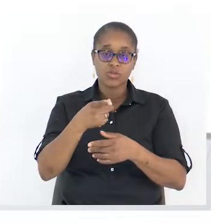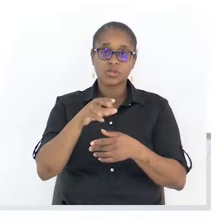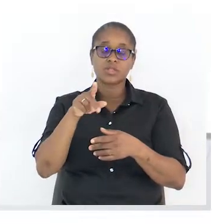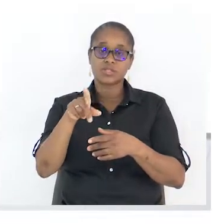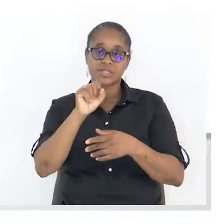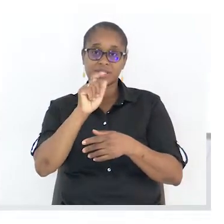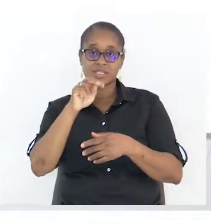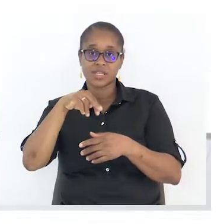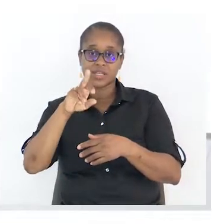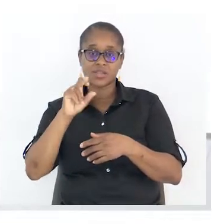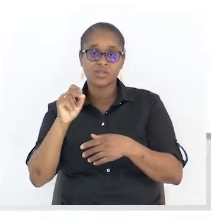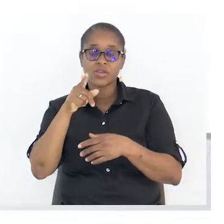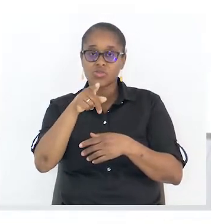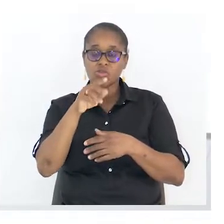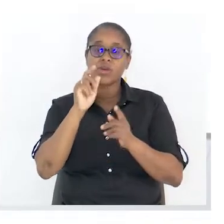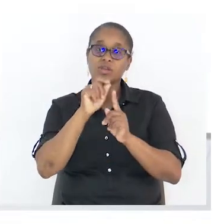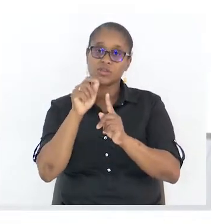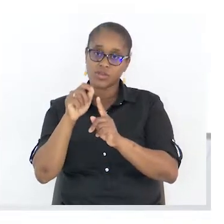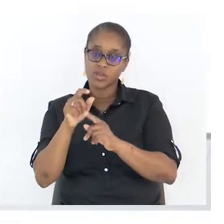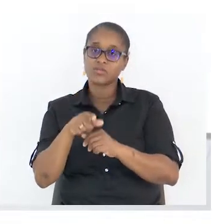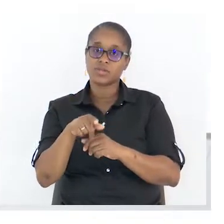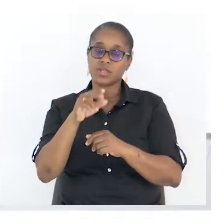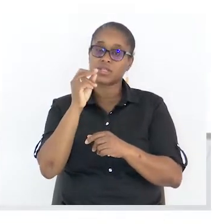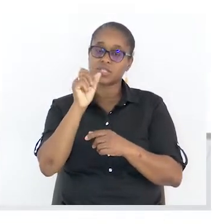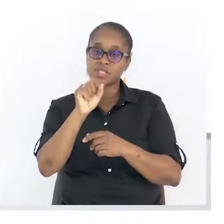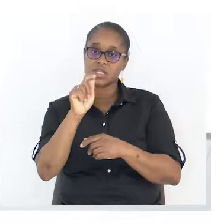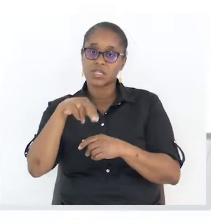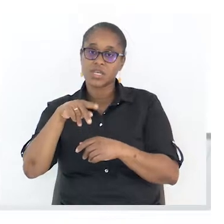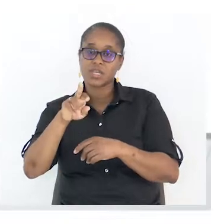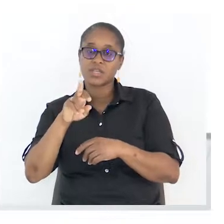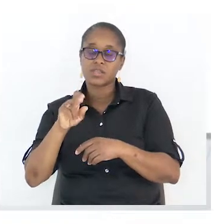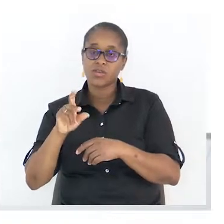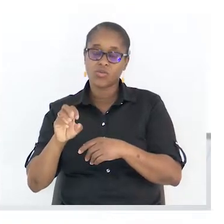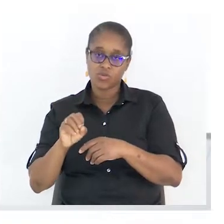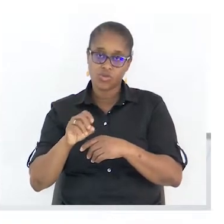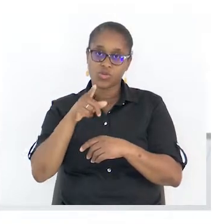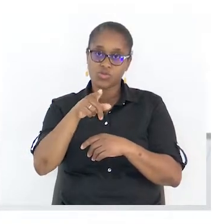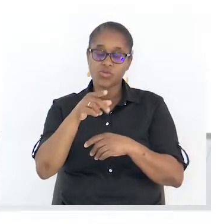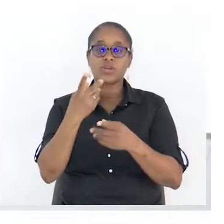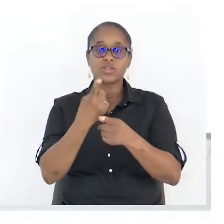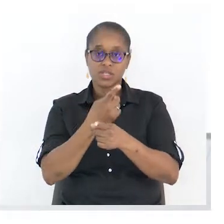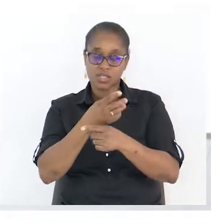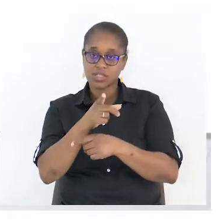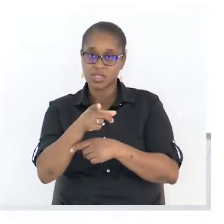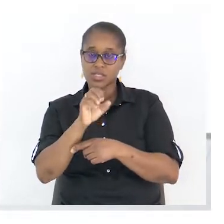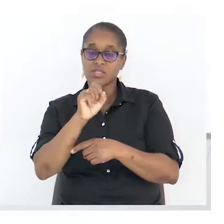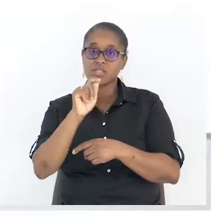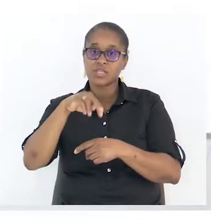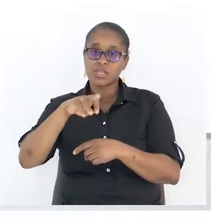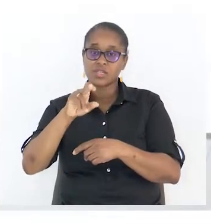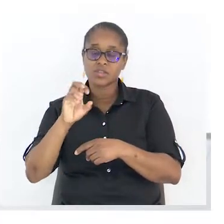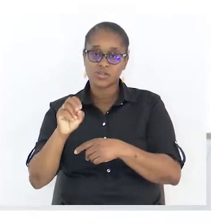arquitetura desse género, tu vais caracterizar esse género, tu vais utilizar atos para